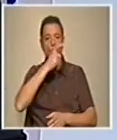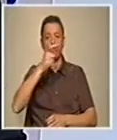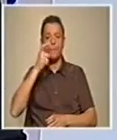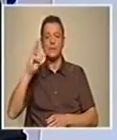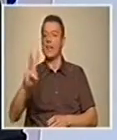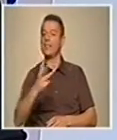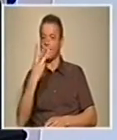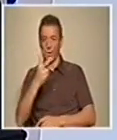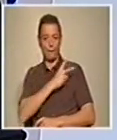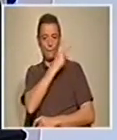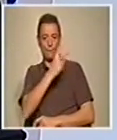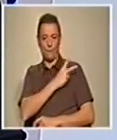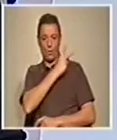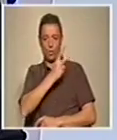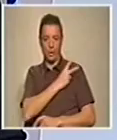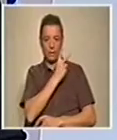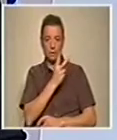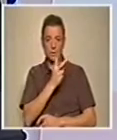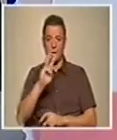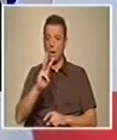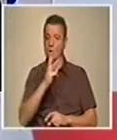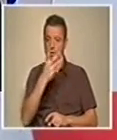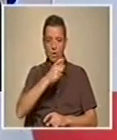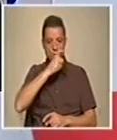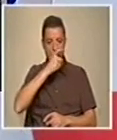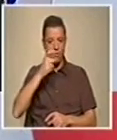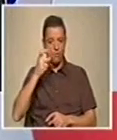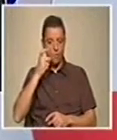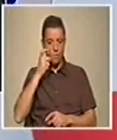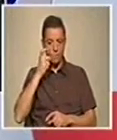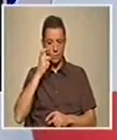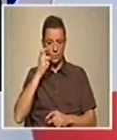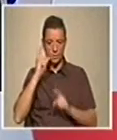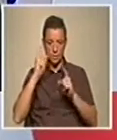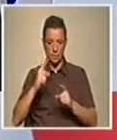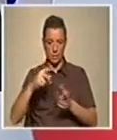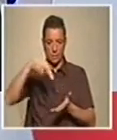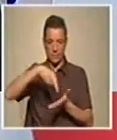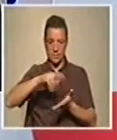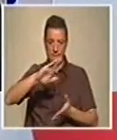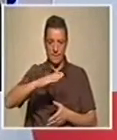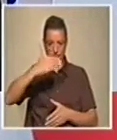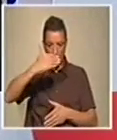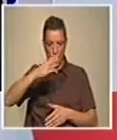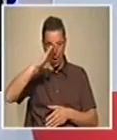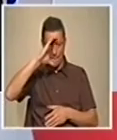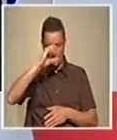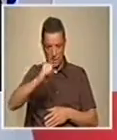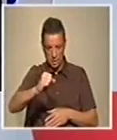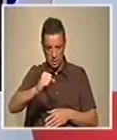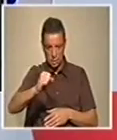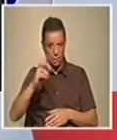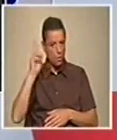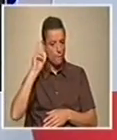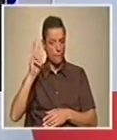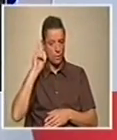universidades. Exatamente. É um compromisso, pareceu-me até pela presença também do Primeiro-Ministro, à qual se dá muito